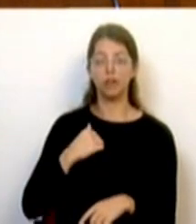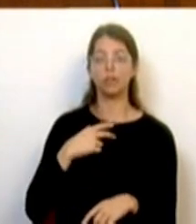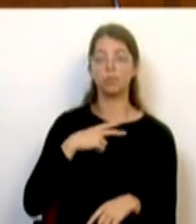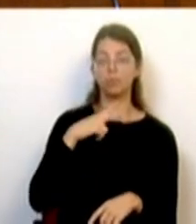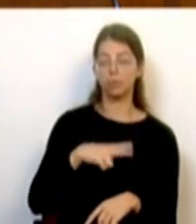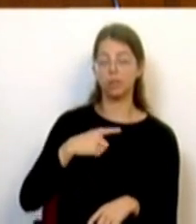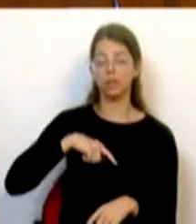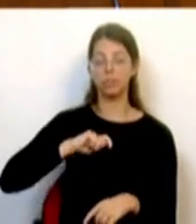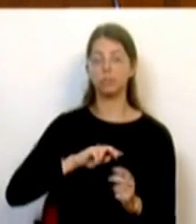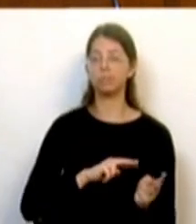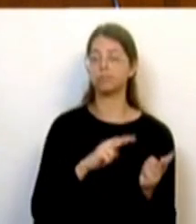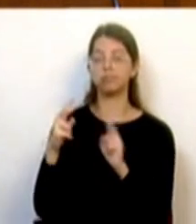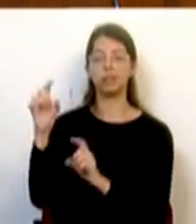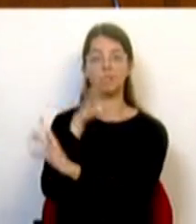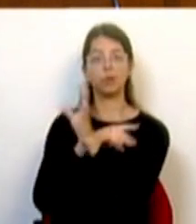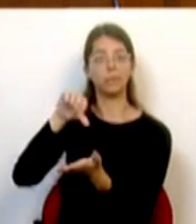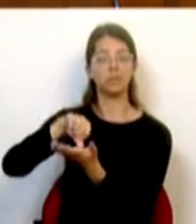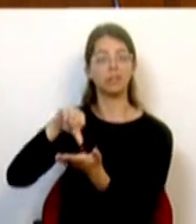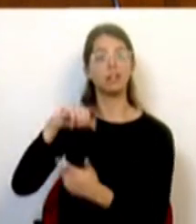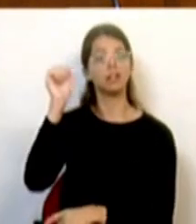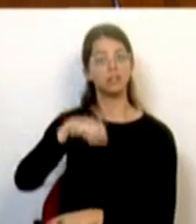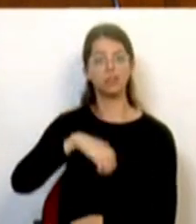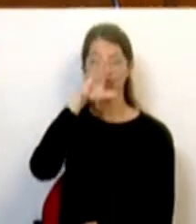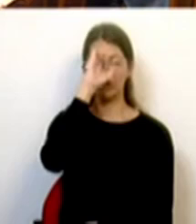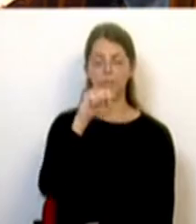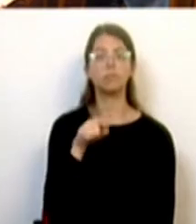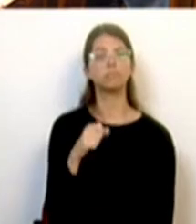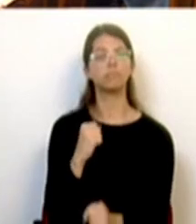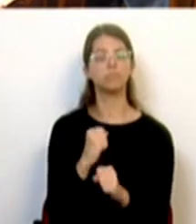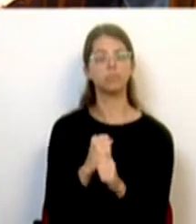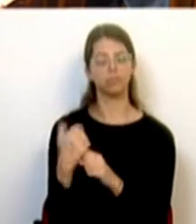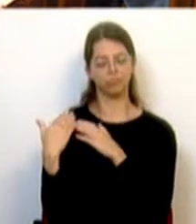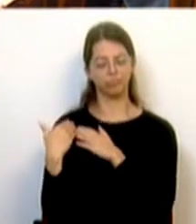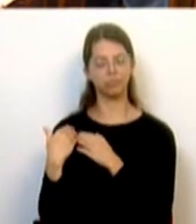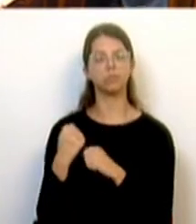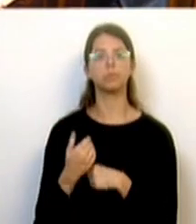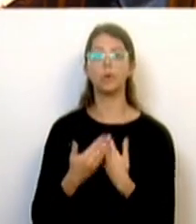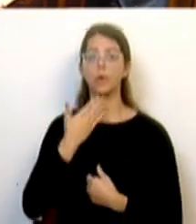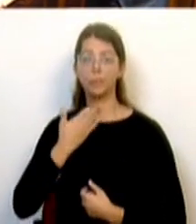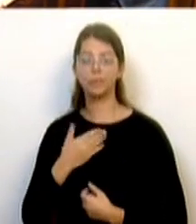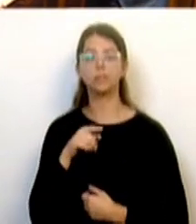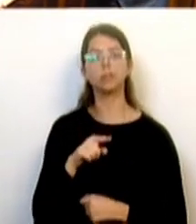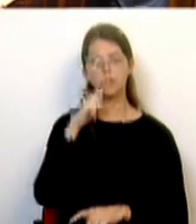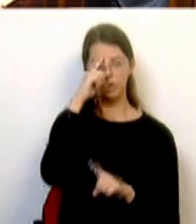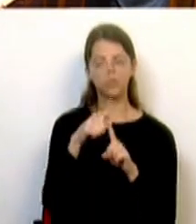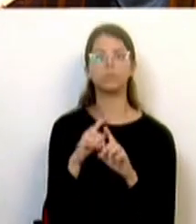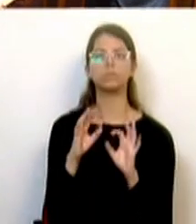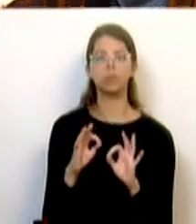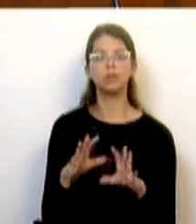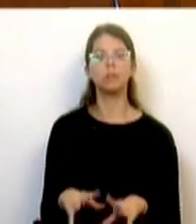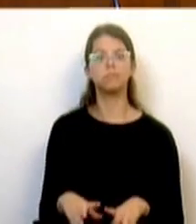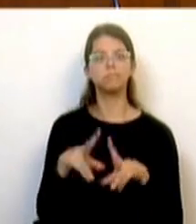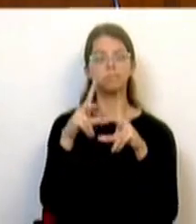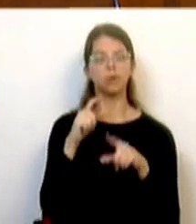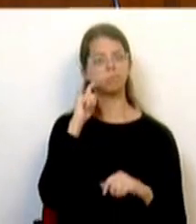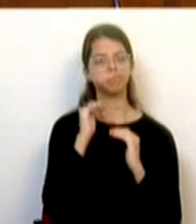de Espanha para a Europa Central. Sim, este Governo trabalhou com responsabilidade para garantir o desenvolvimento